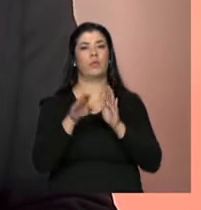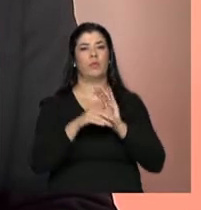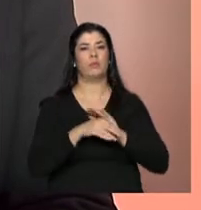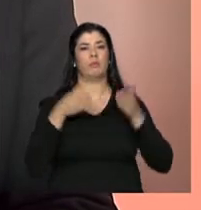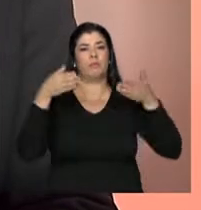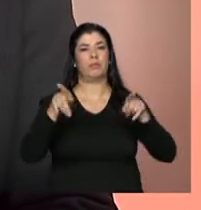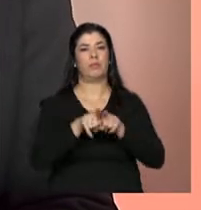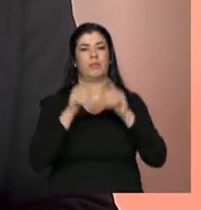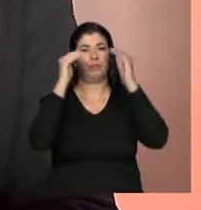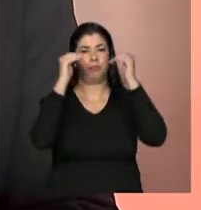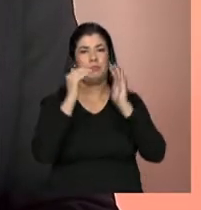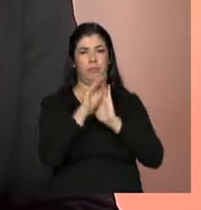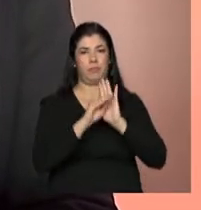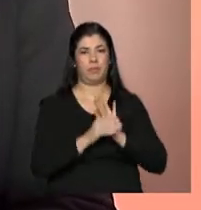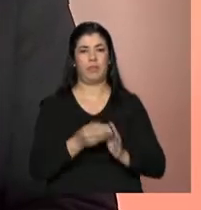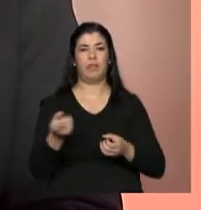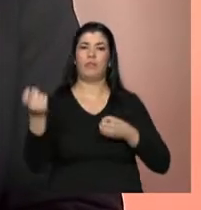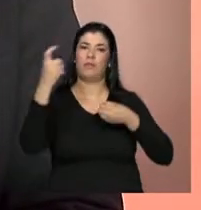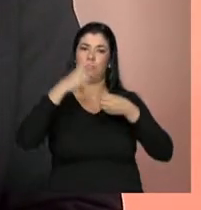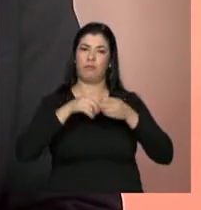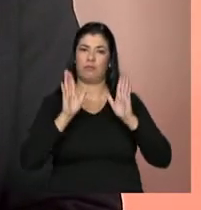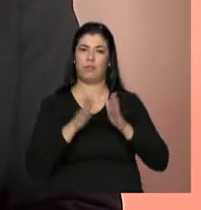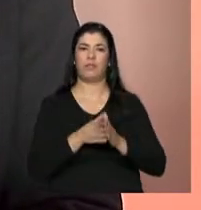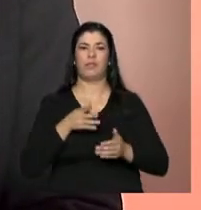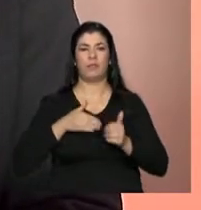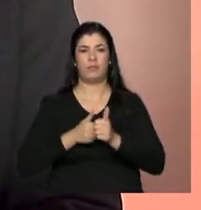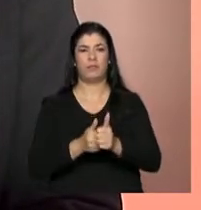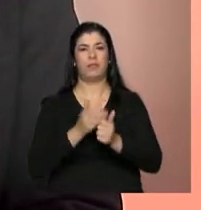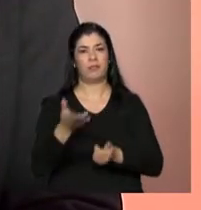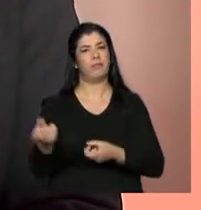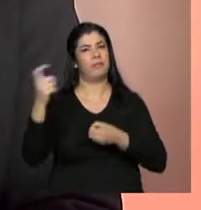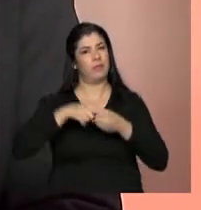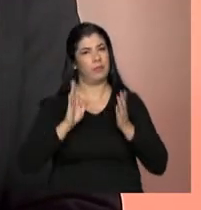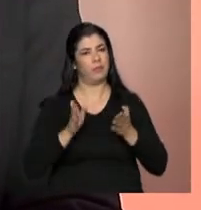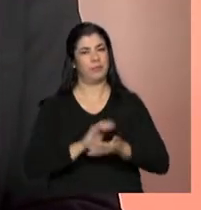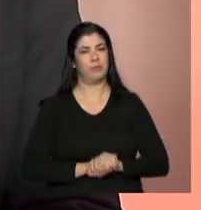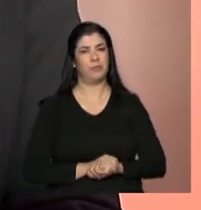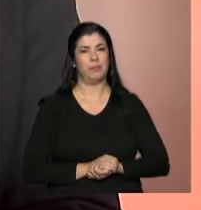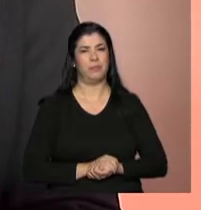E agora nós vamos fazer um rápido intervalo e voltamos em seguida. Até já.